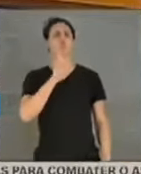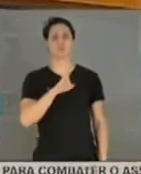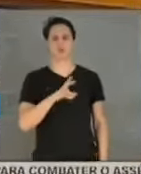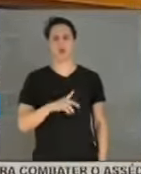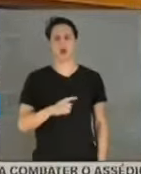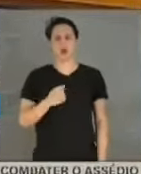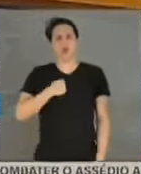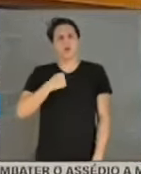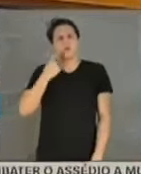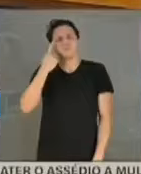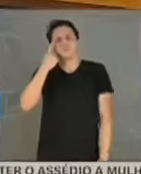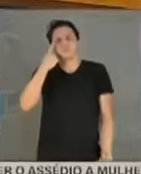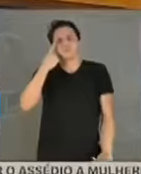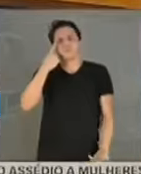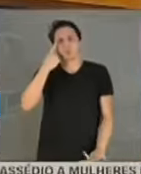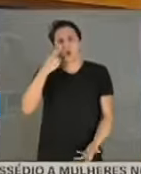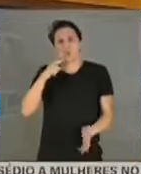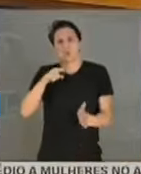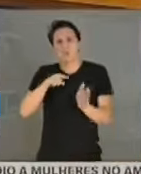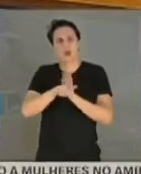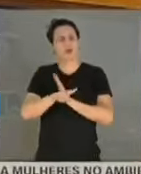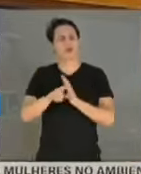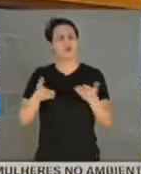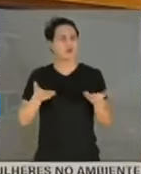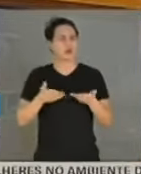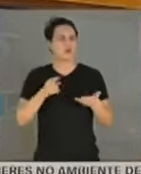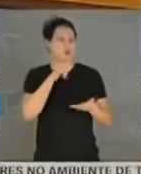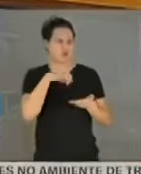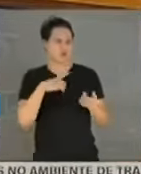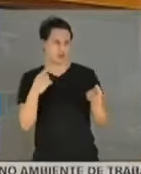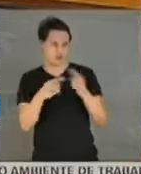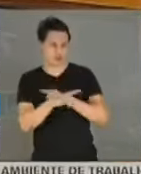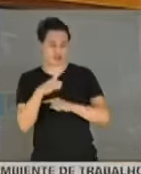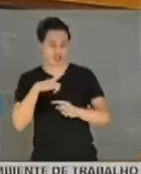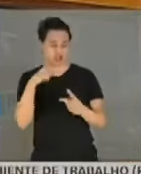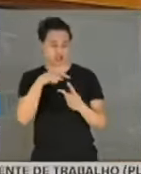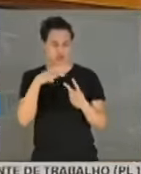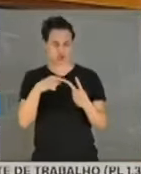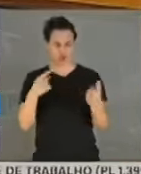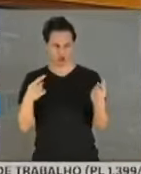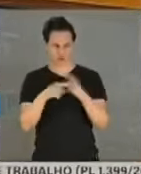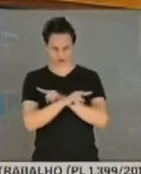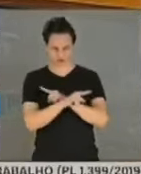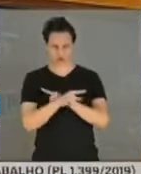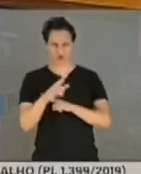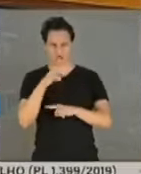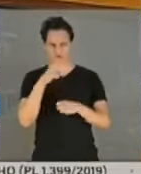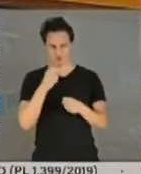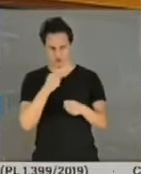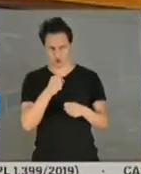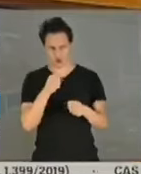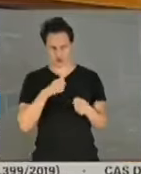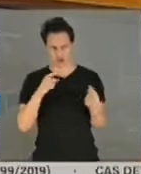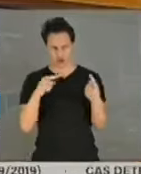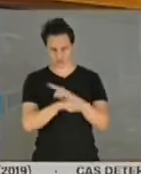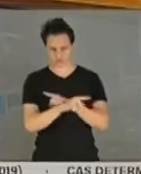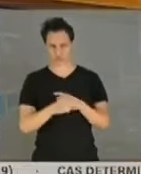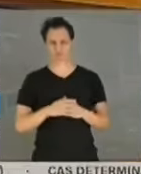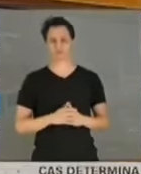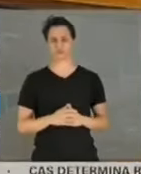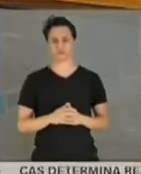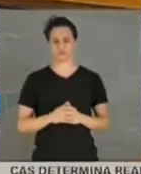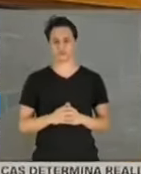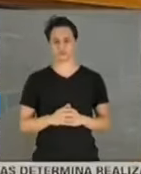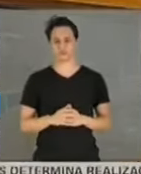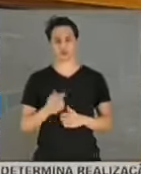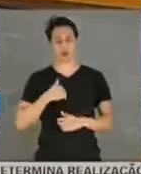me vem a seguinte pergunta nessa contradição. Tenho duas contradições só, muito fortes em relação ao depoimento de vossa senhoria.